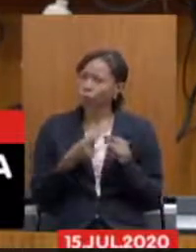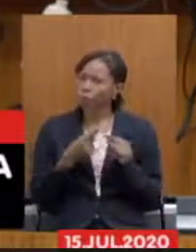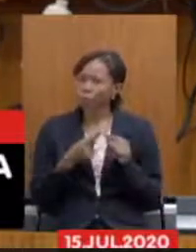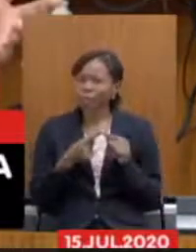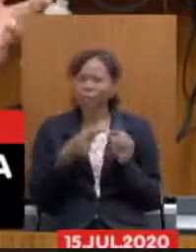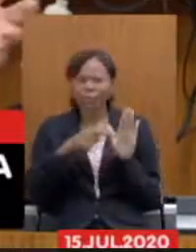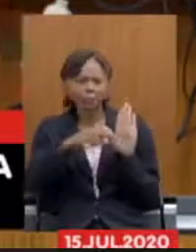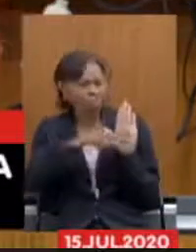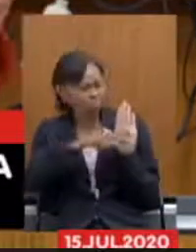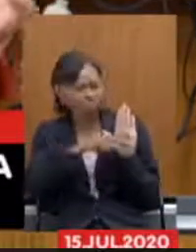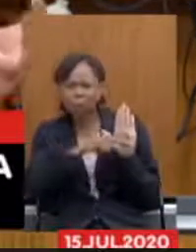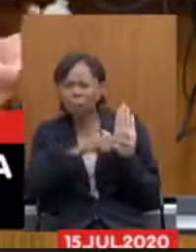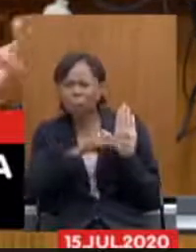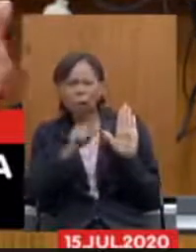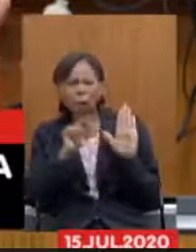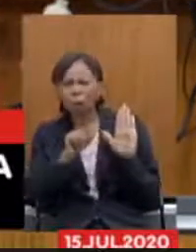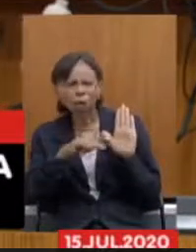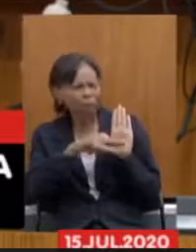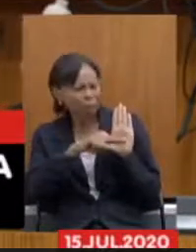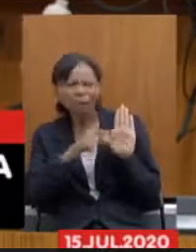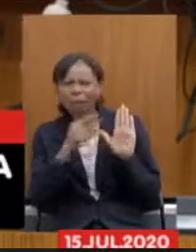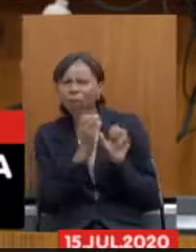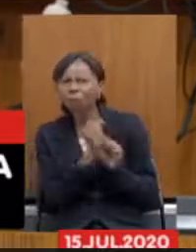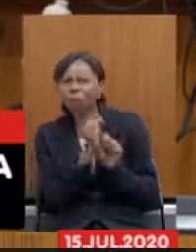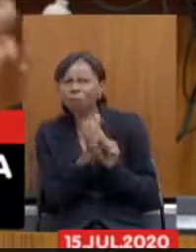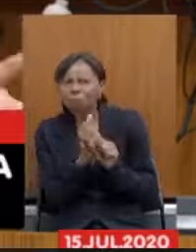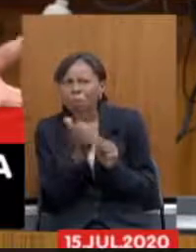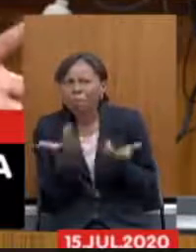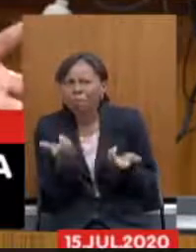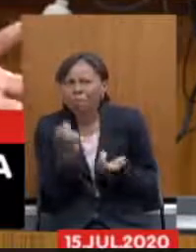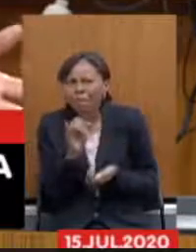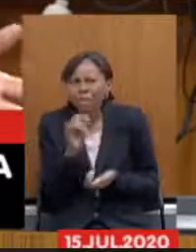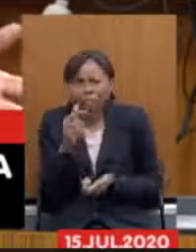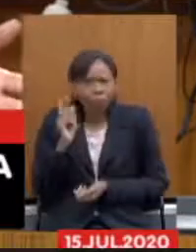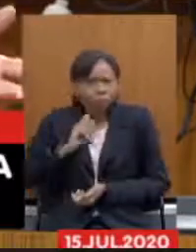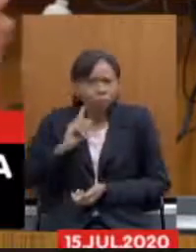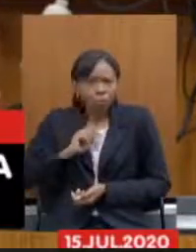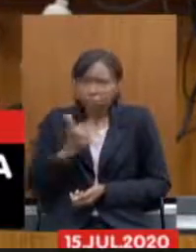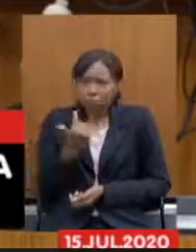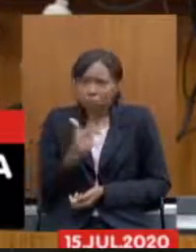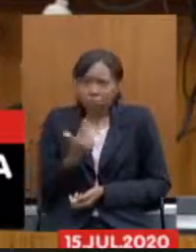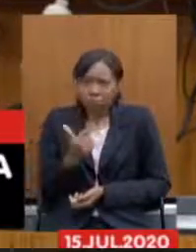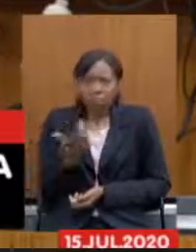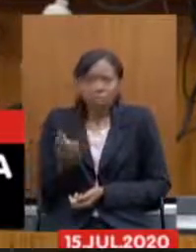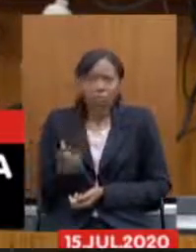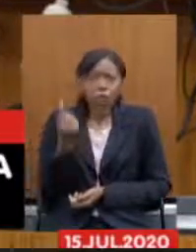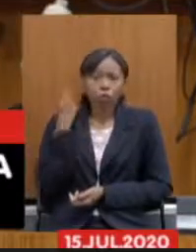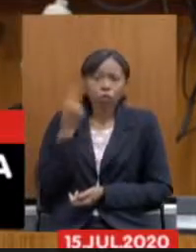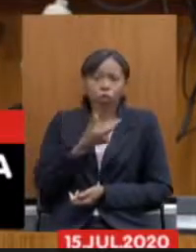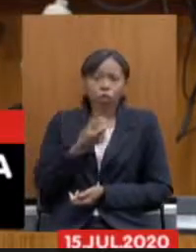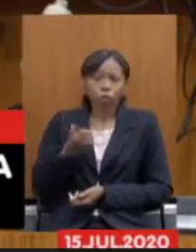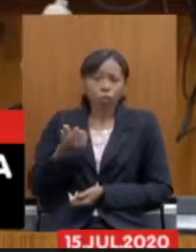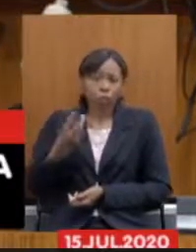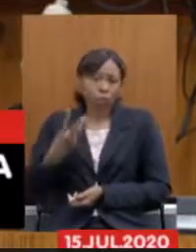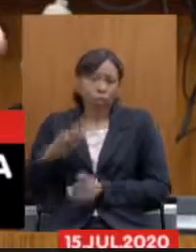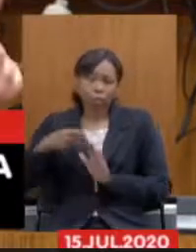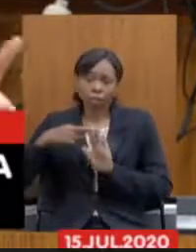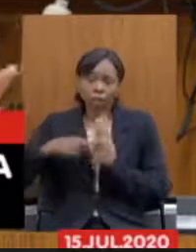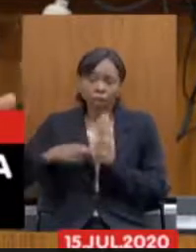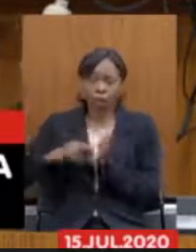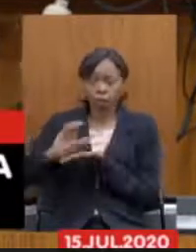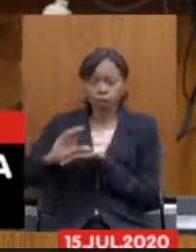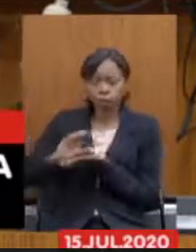déficit é esse que cálculo é esse se nós não temos em Minas Gerais mais desde 2013 nenhum regime de